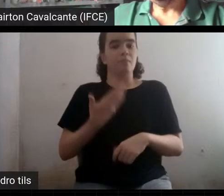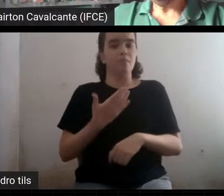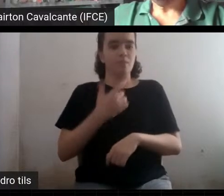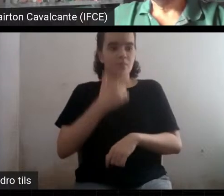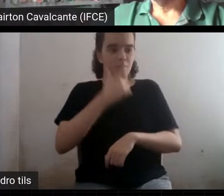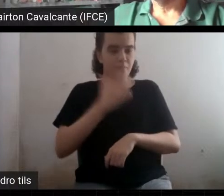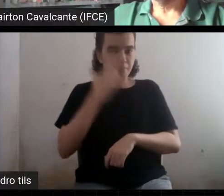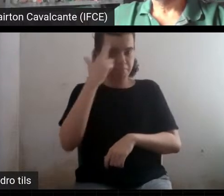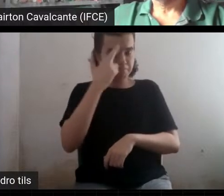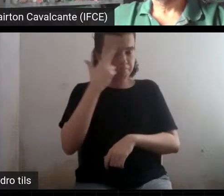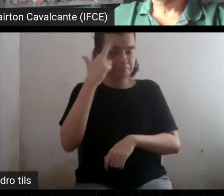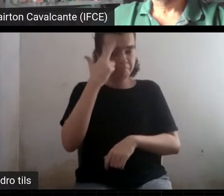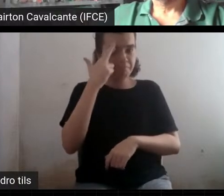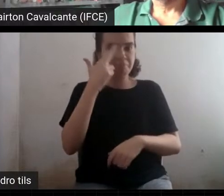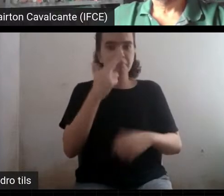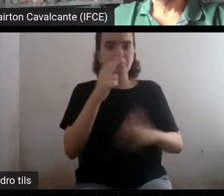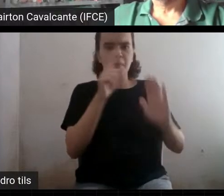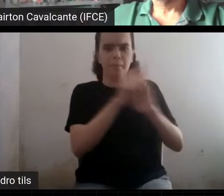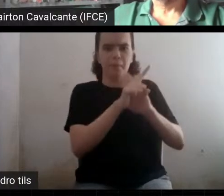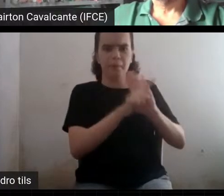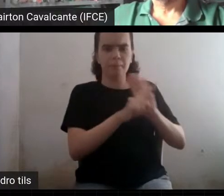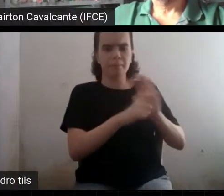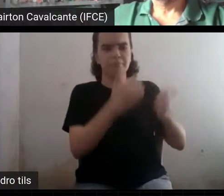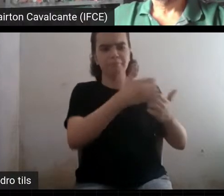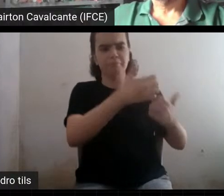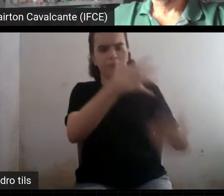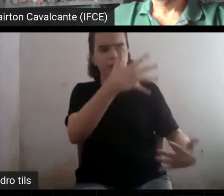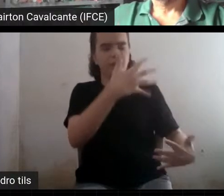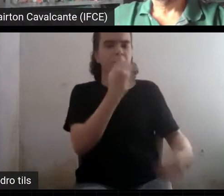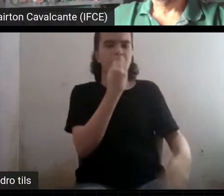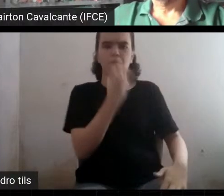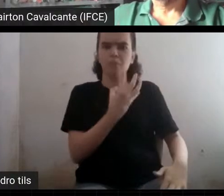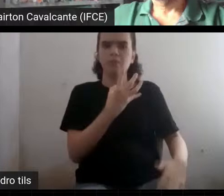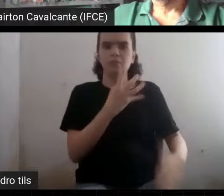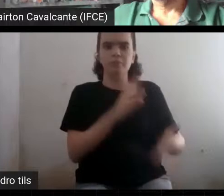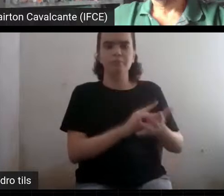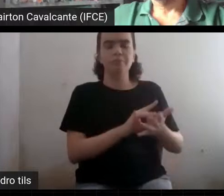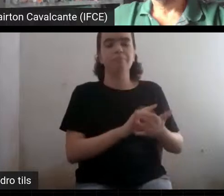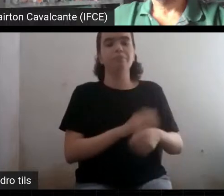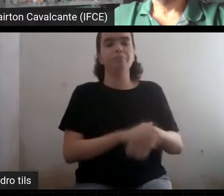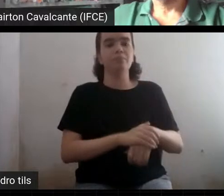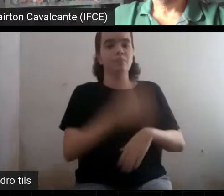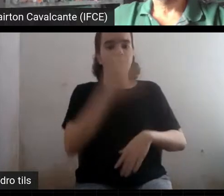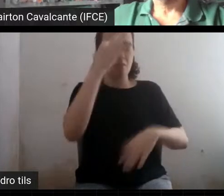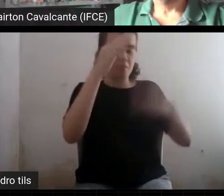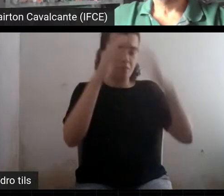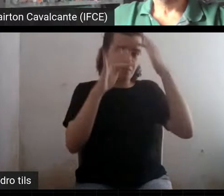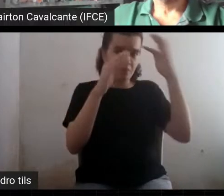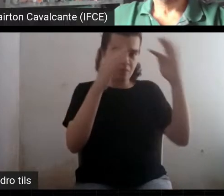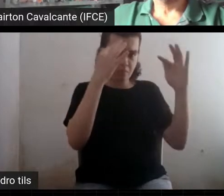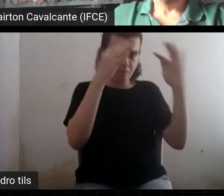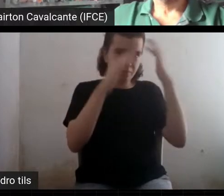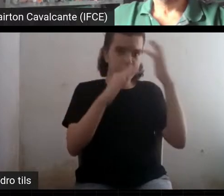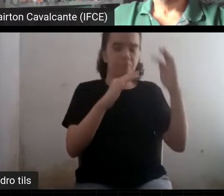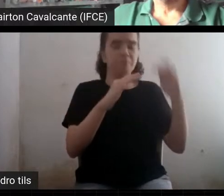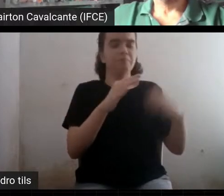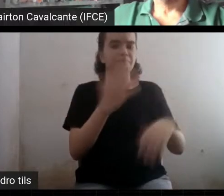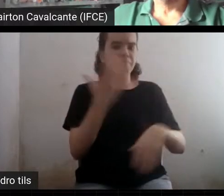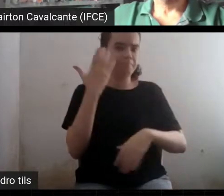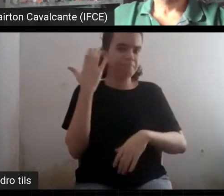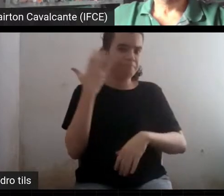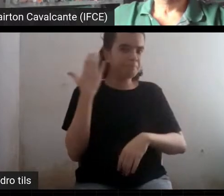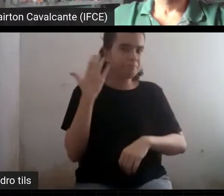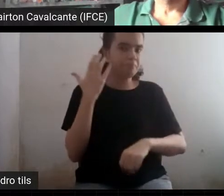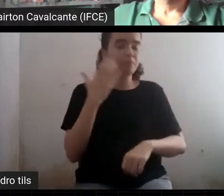estão aparecendo que são ótimas. O filósofo Karl Popper, embora filósofo, ele foi o